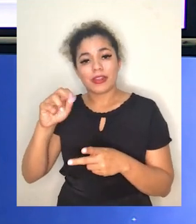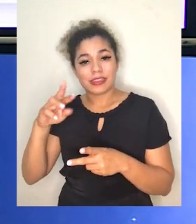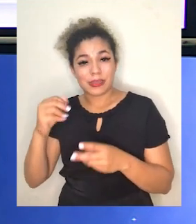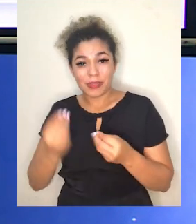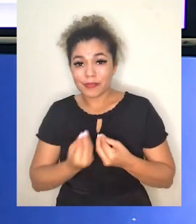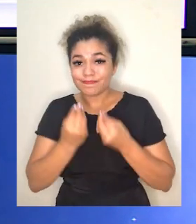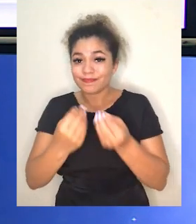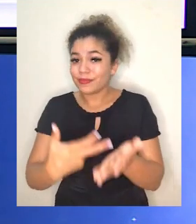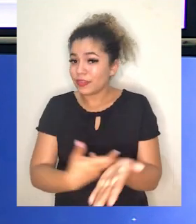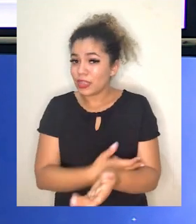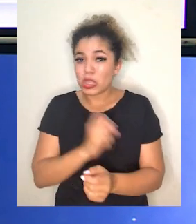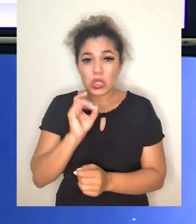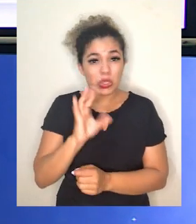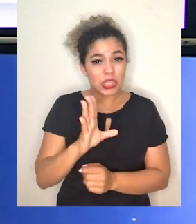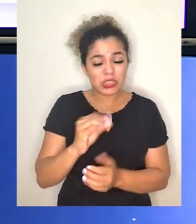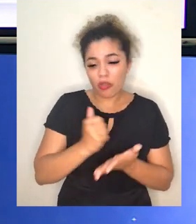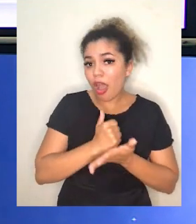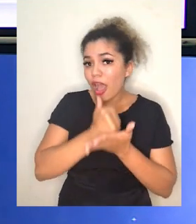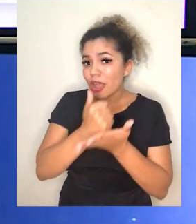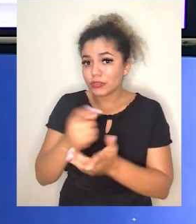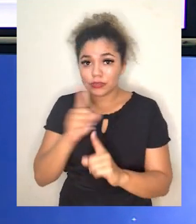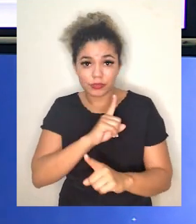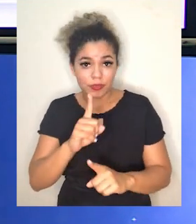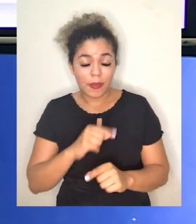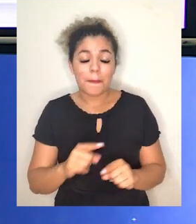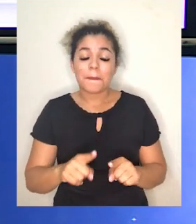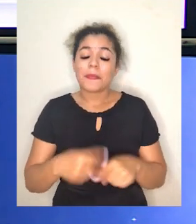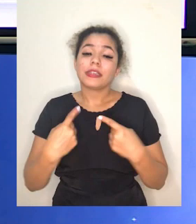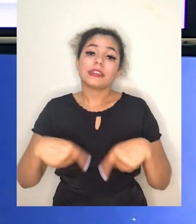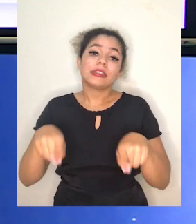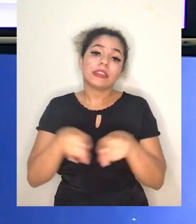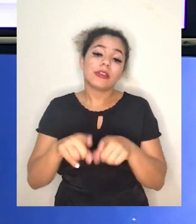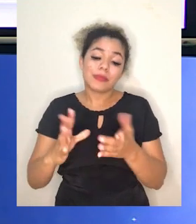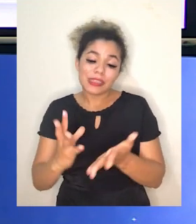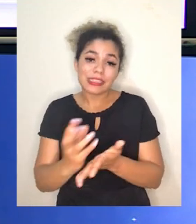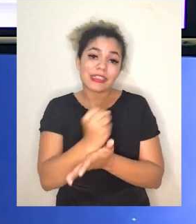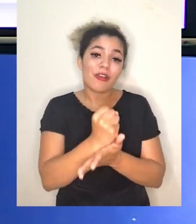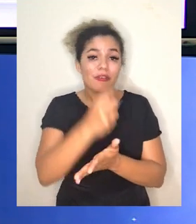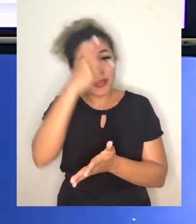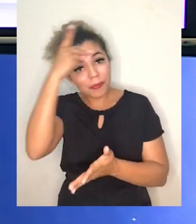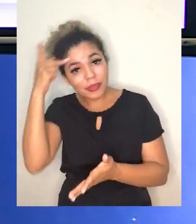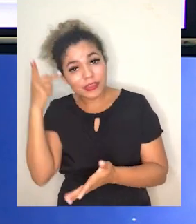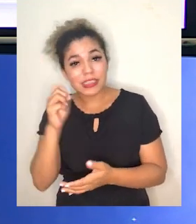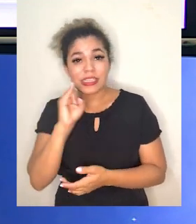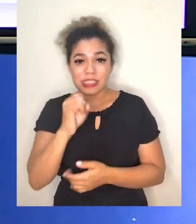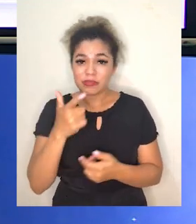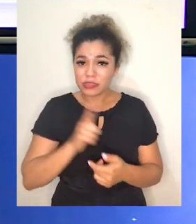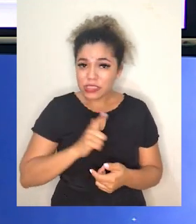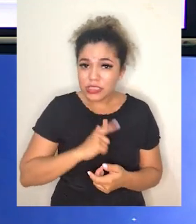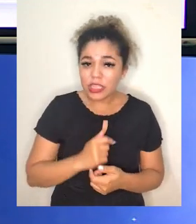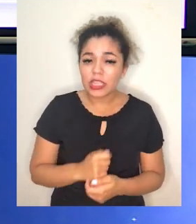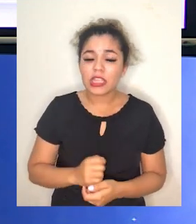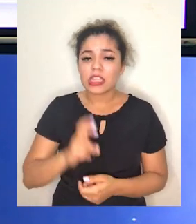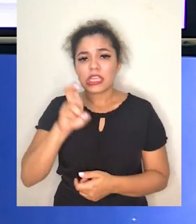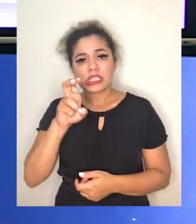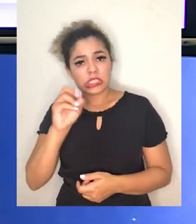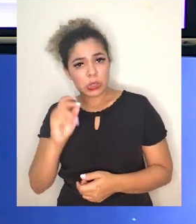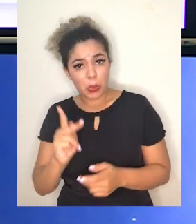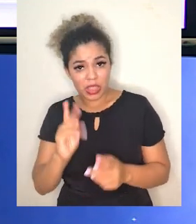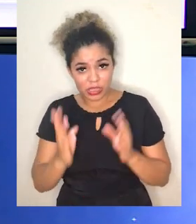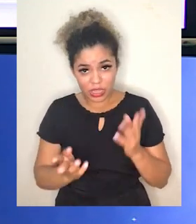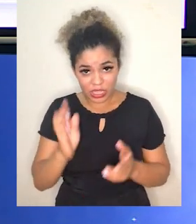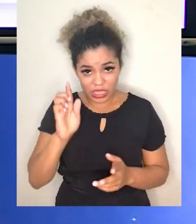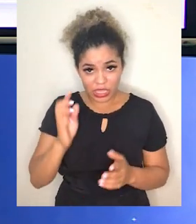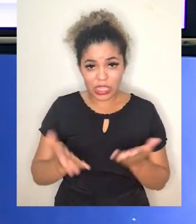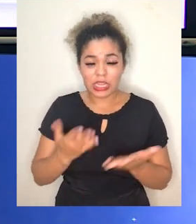doação de sangue não é só um ato solidário, é um ato de salvar vidas. Então, se você tem 50 quilos e